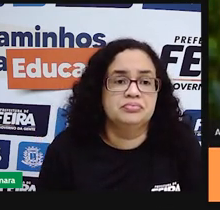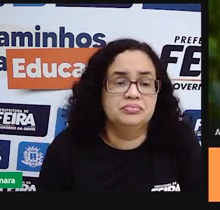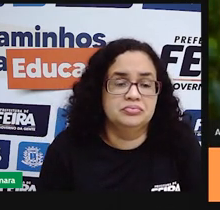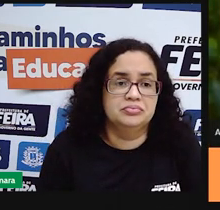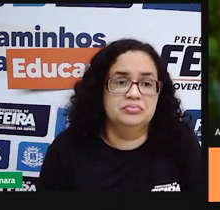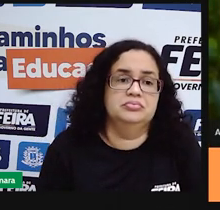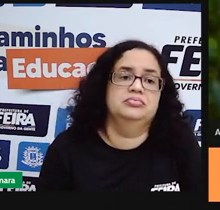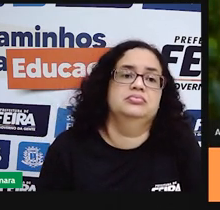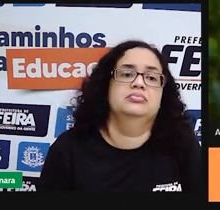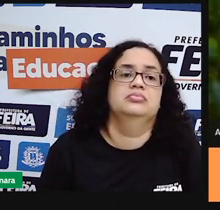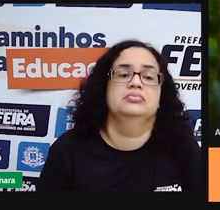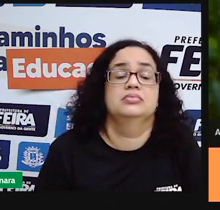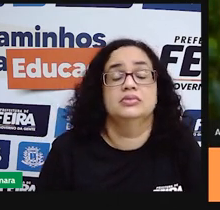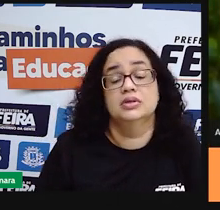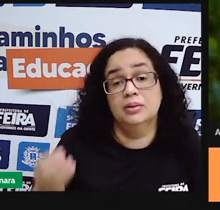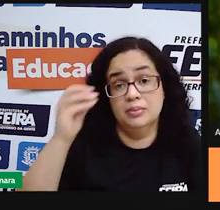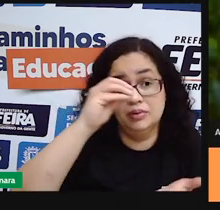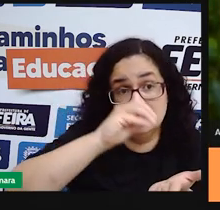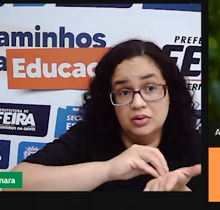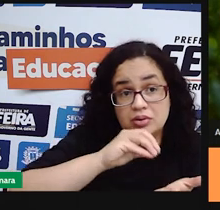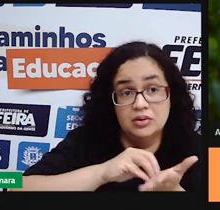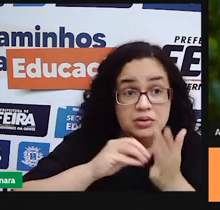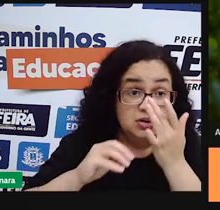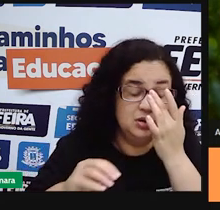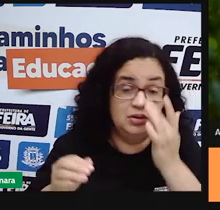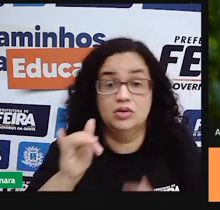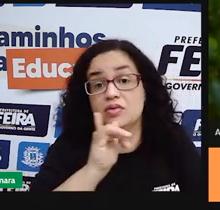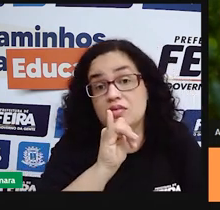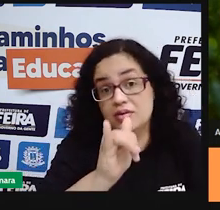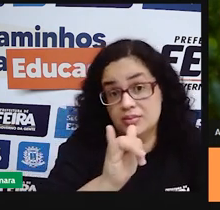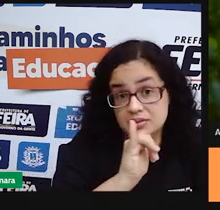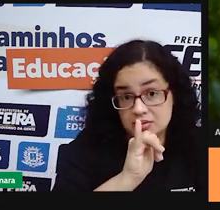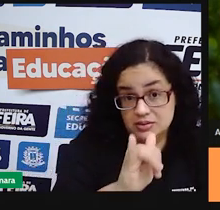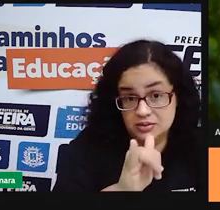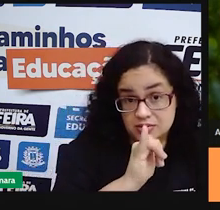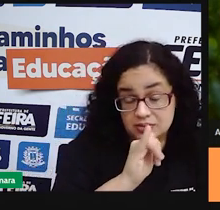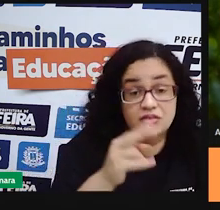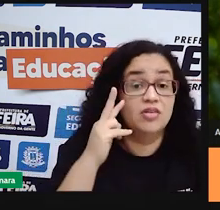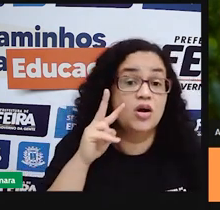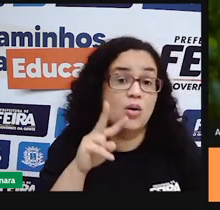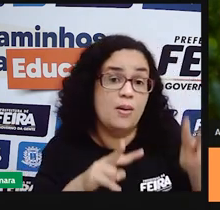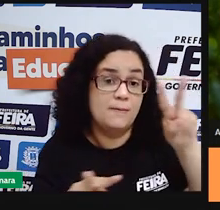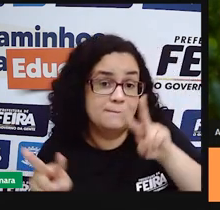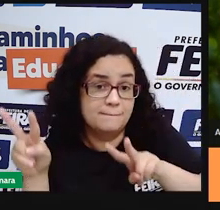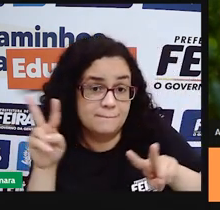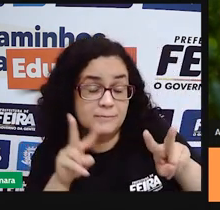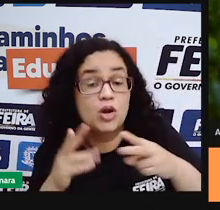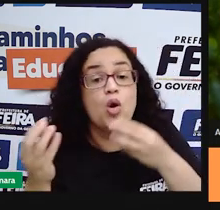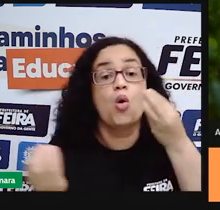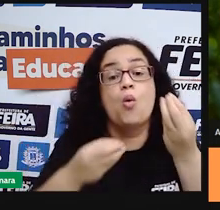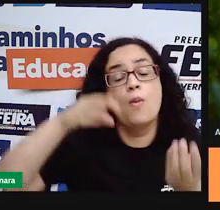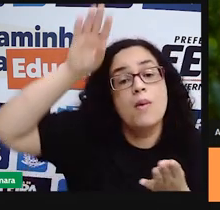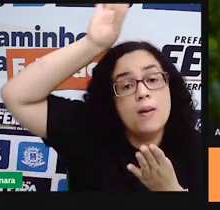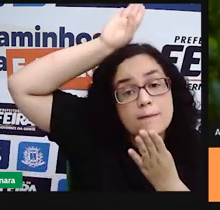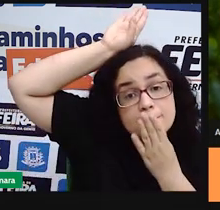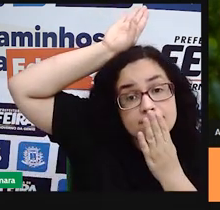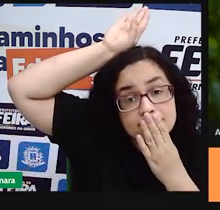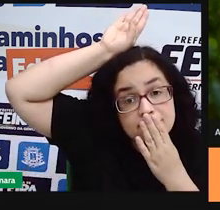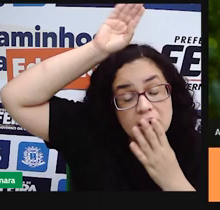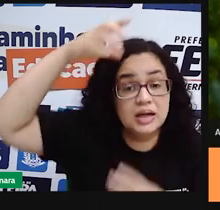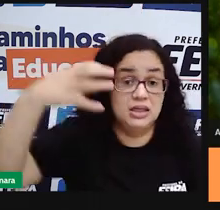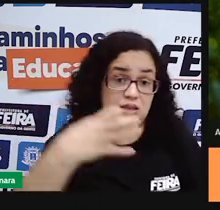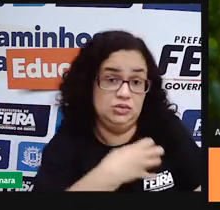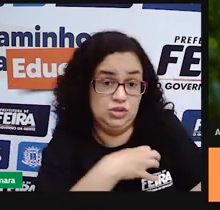E aí, para completar as nossas informações, a gente vai observar aí como é que os índios estão no nosso estado.